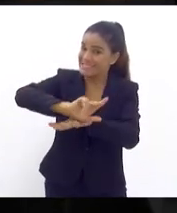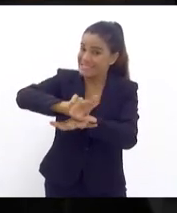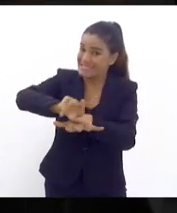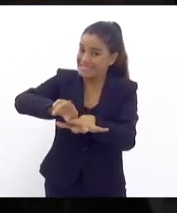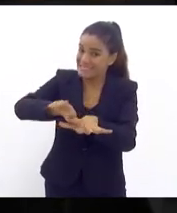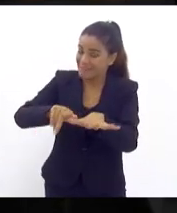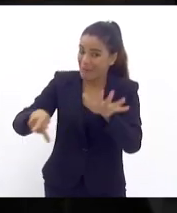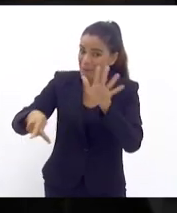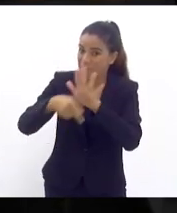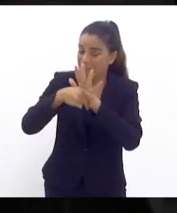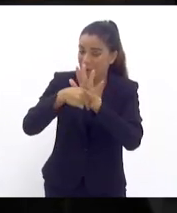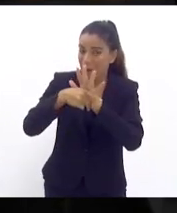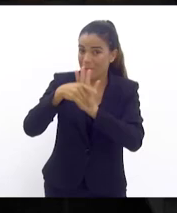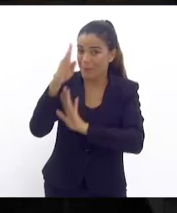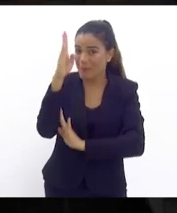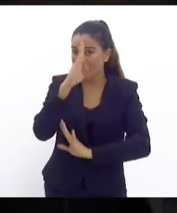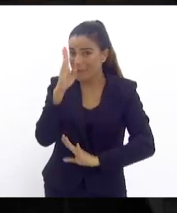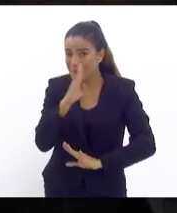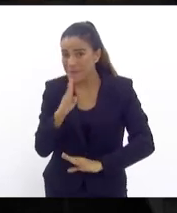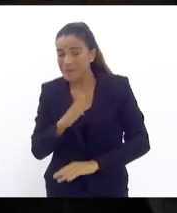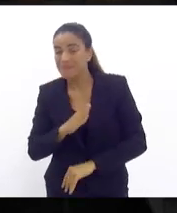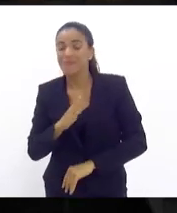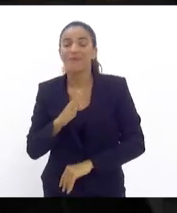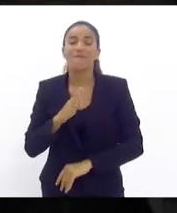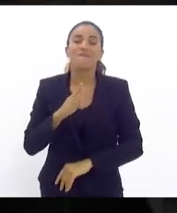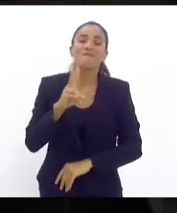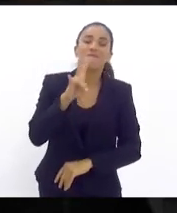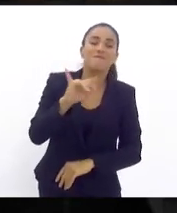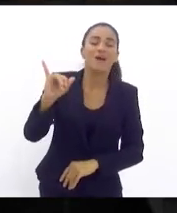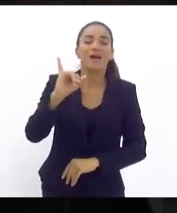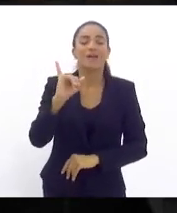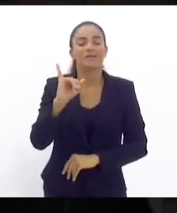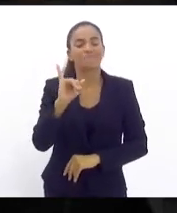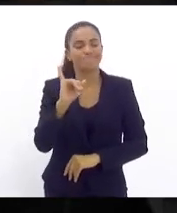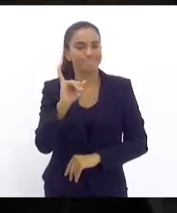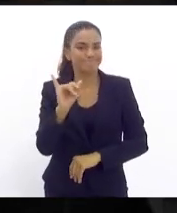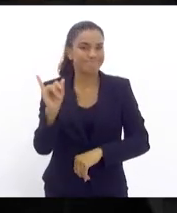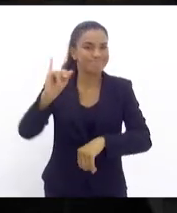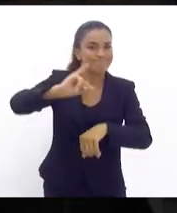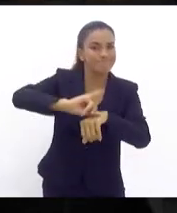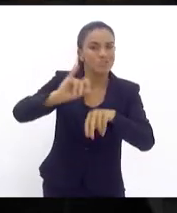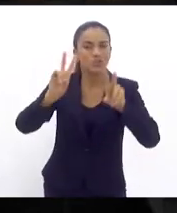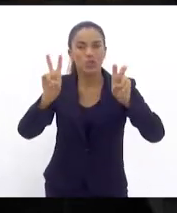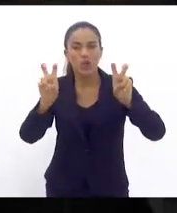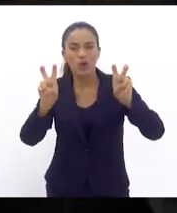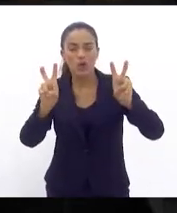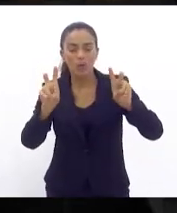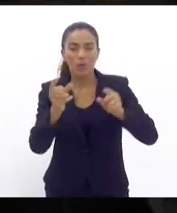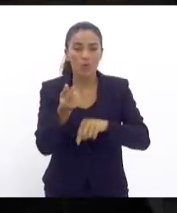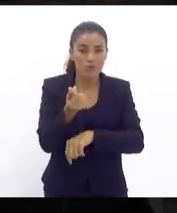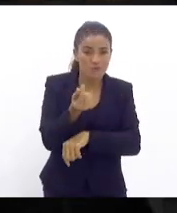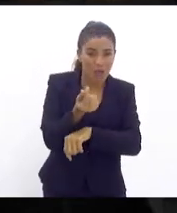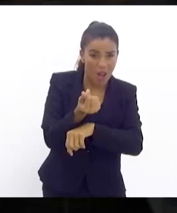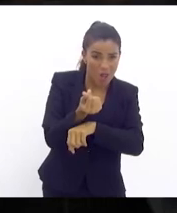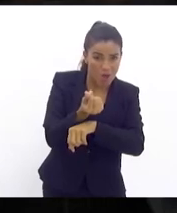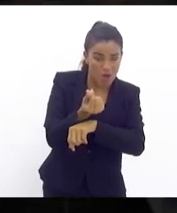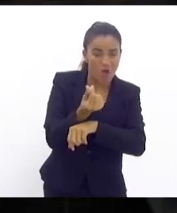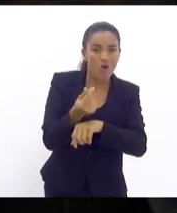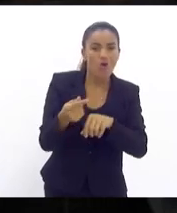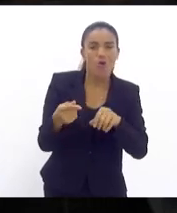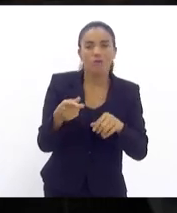federação farão incidir sobre o preço médio do combustível